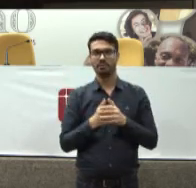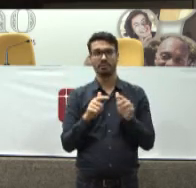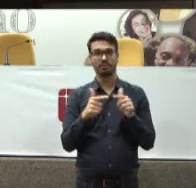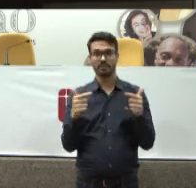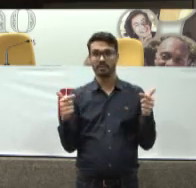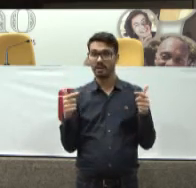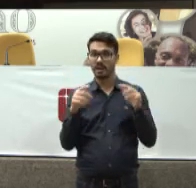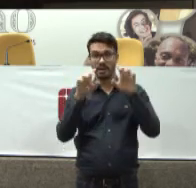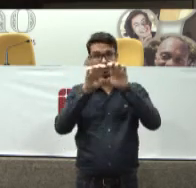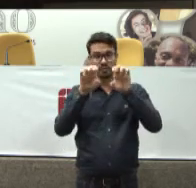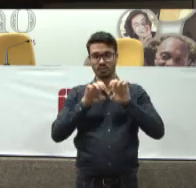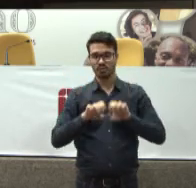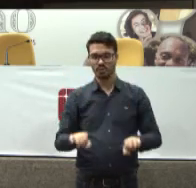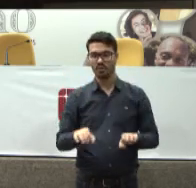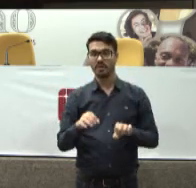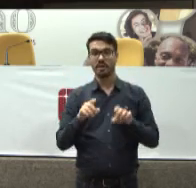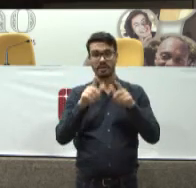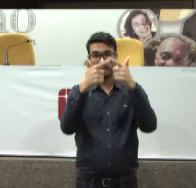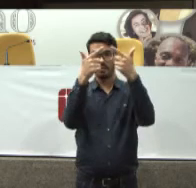financiamento E na sua gestão